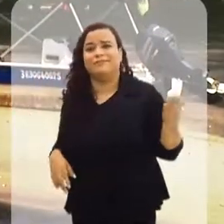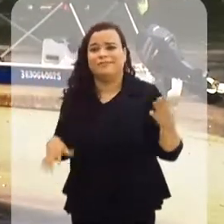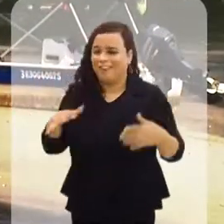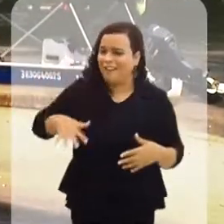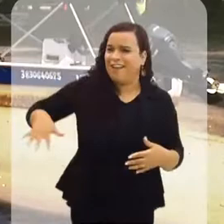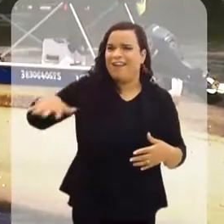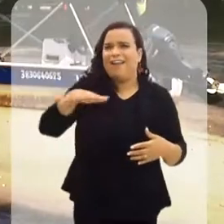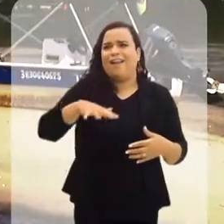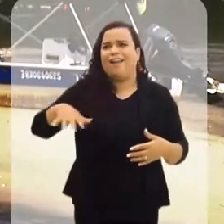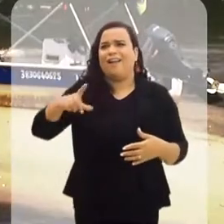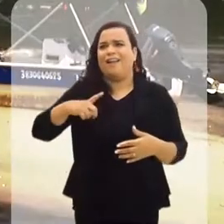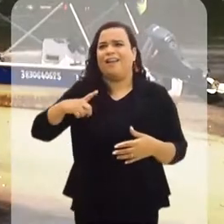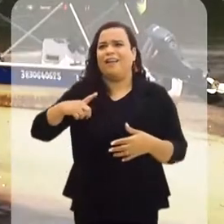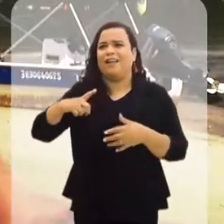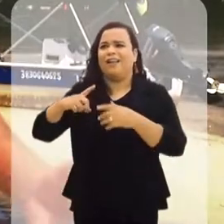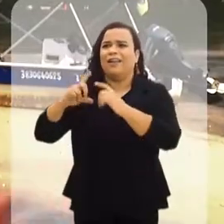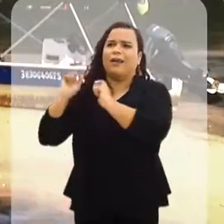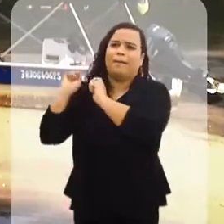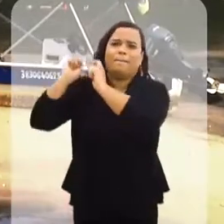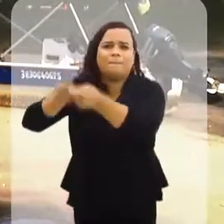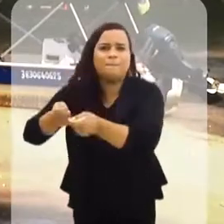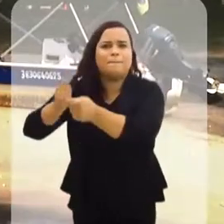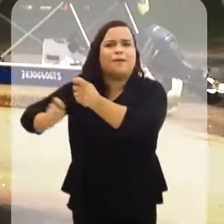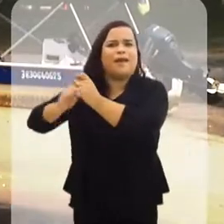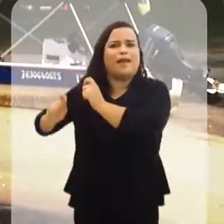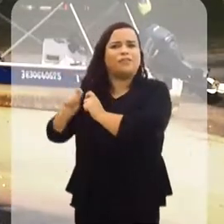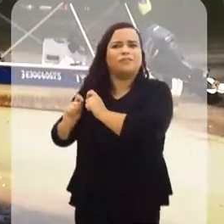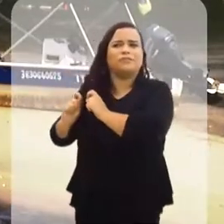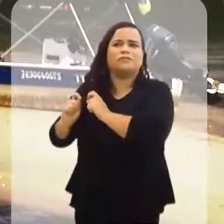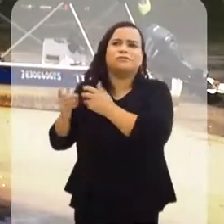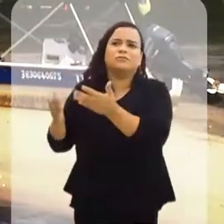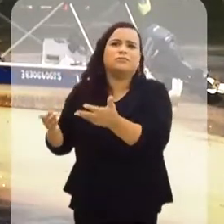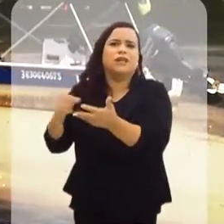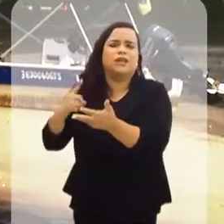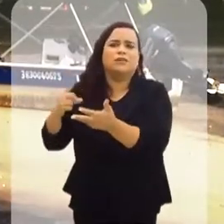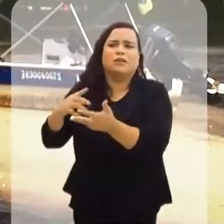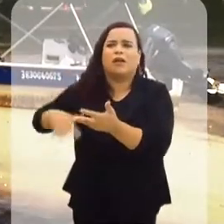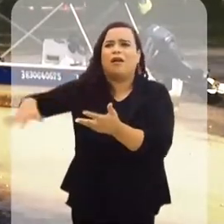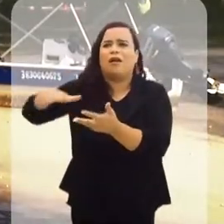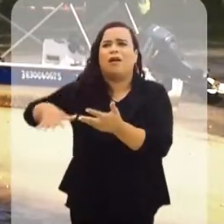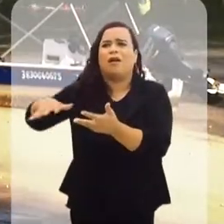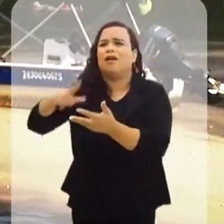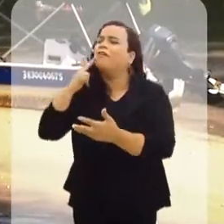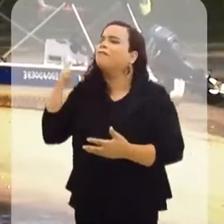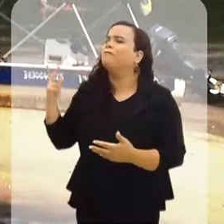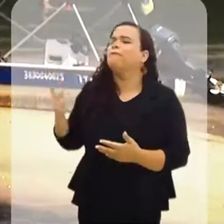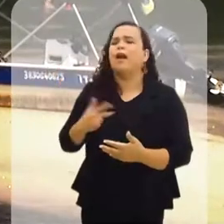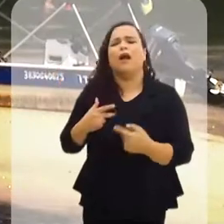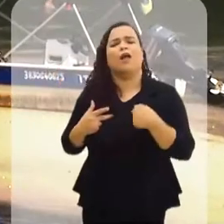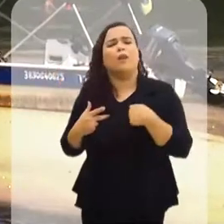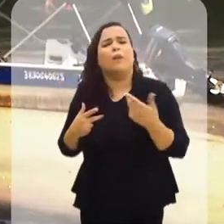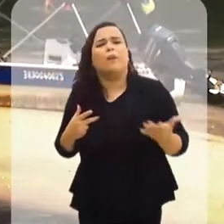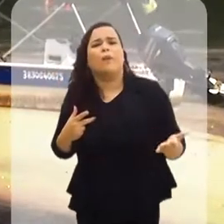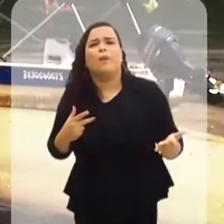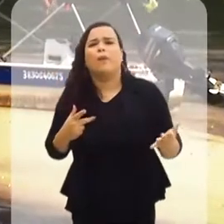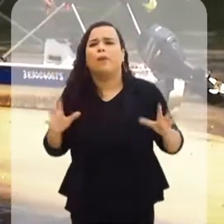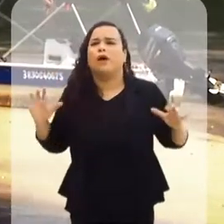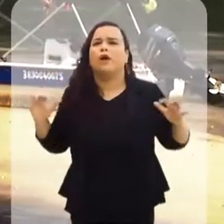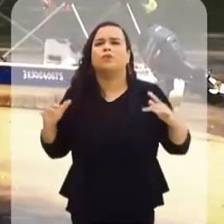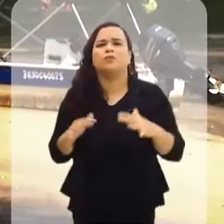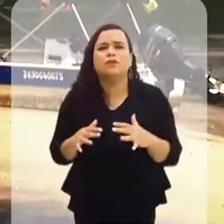estamos aí, ó. Área de exclusão de pesca, chegou a Porto Sudeste, né, falou pra gente que ia dar,